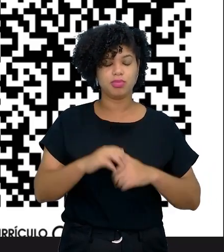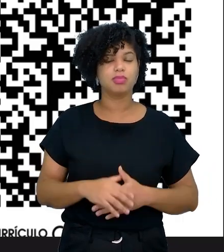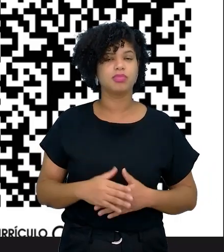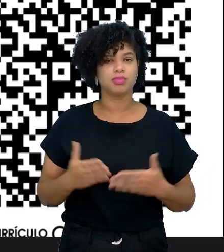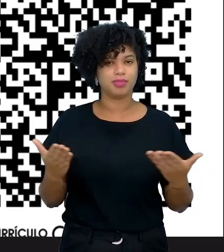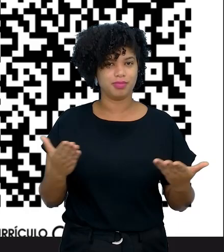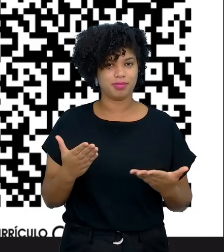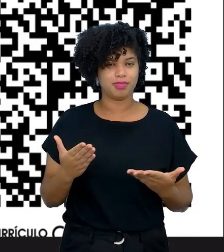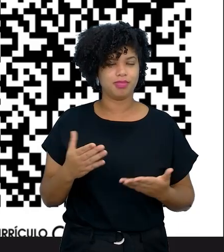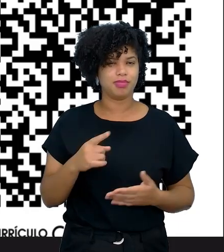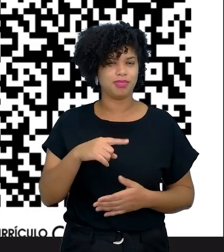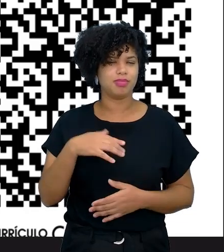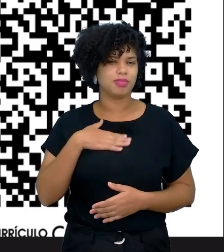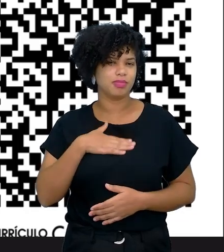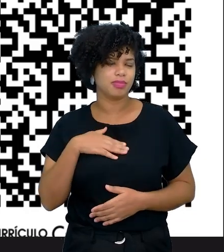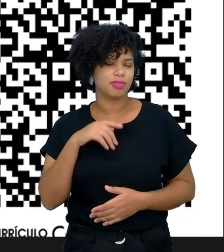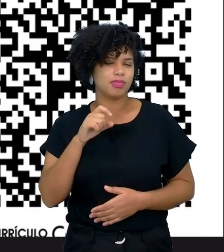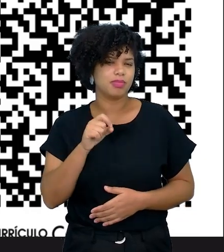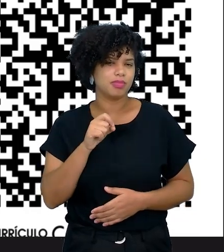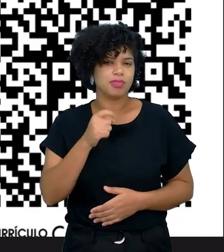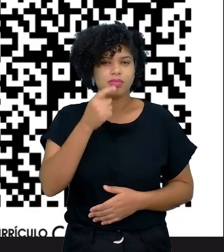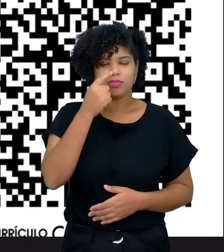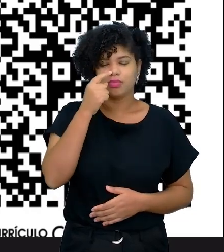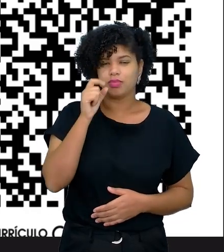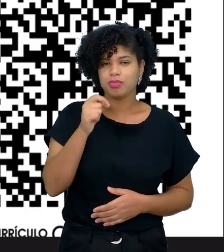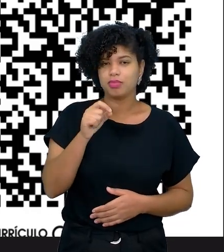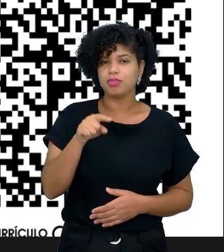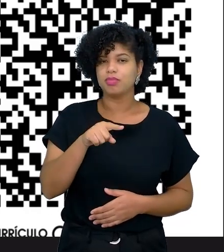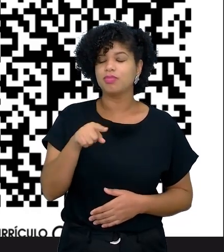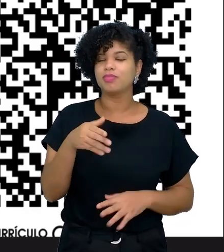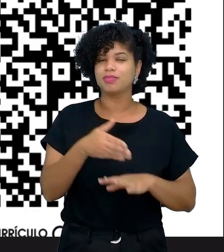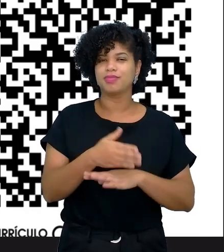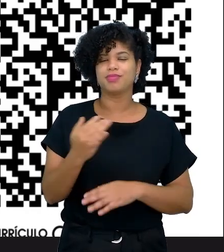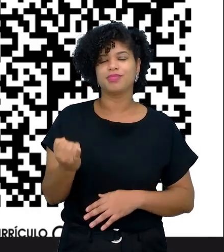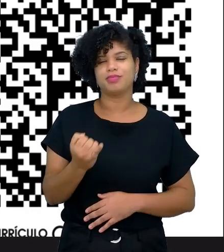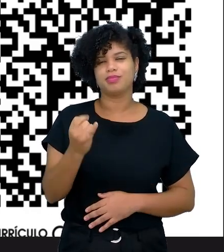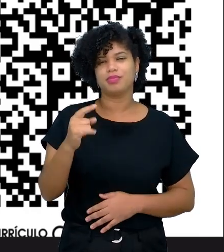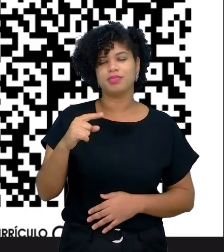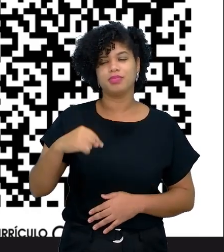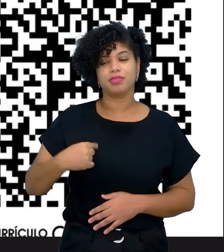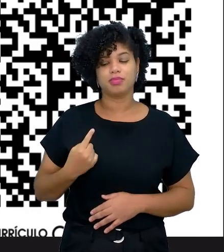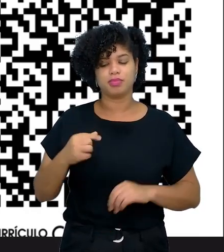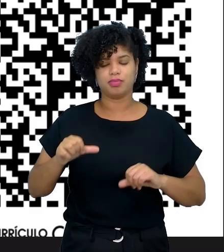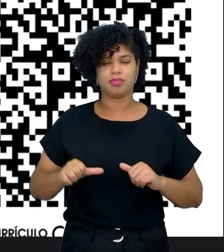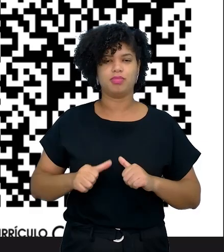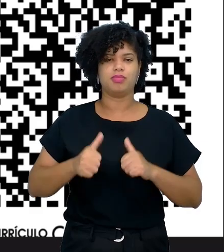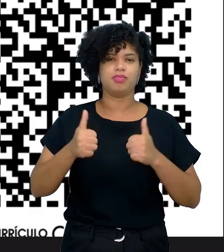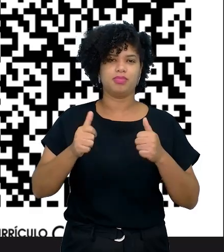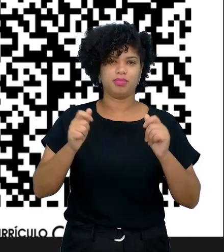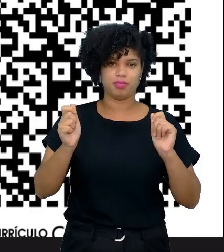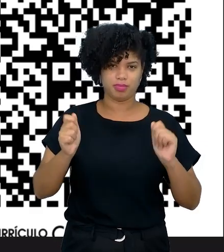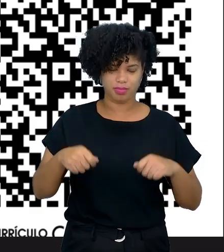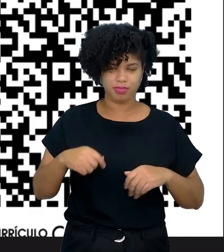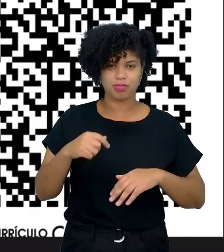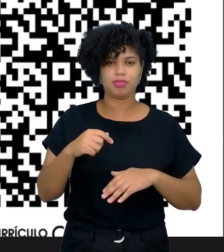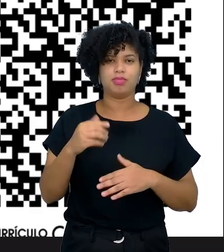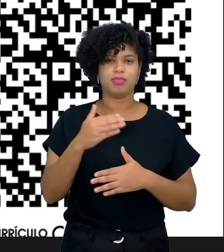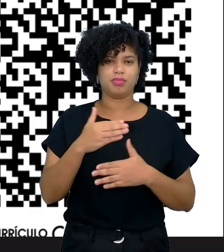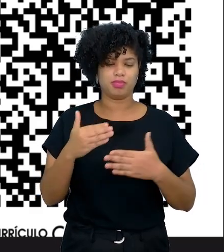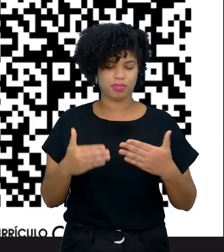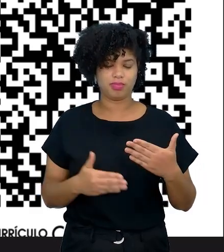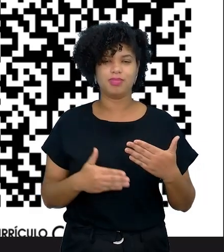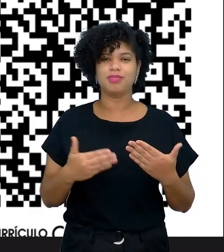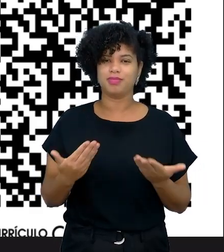formativo, a participação de vocês é muito importante para que a gente possa aperfeiçoar os nossos próprios slides,